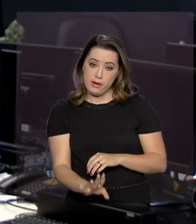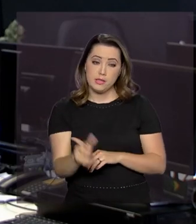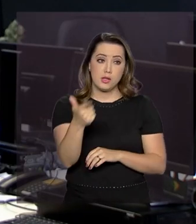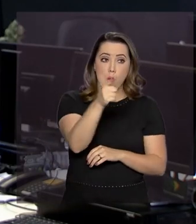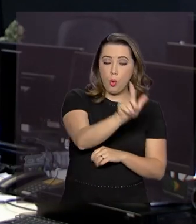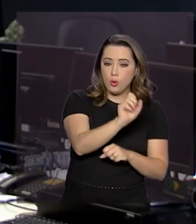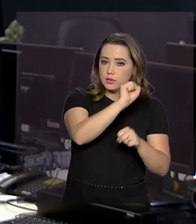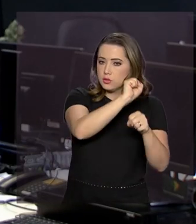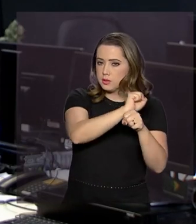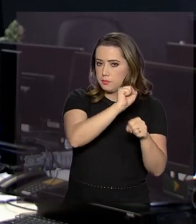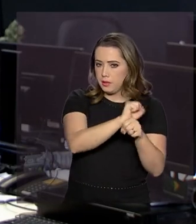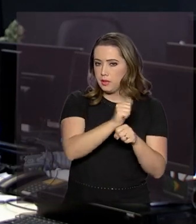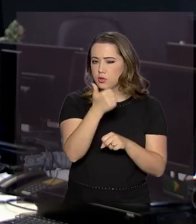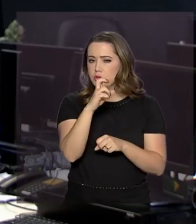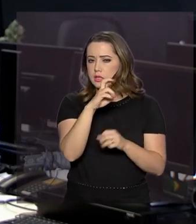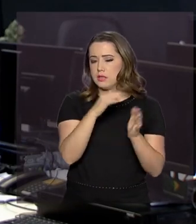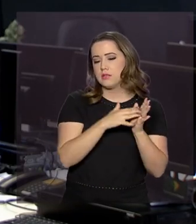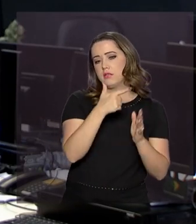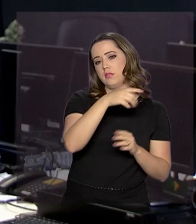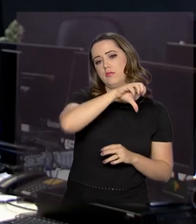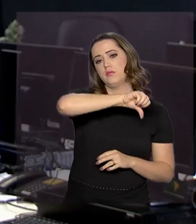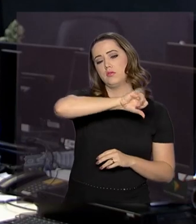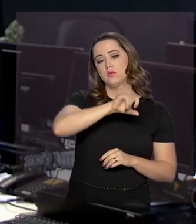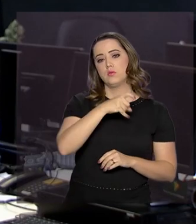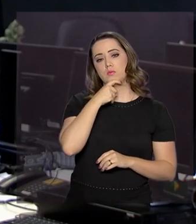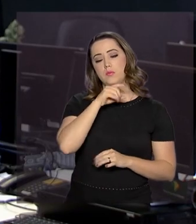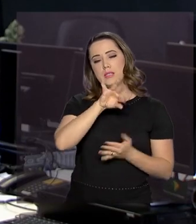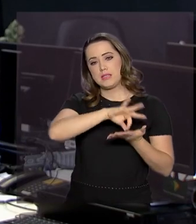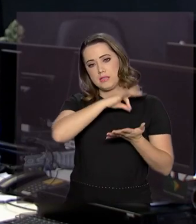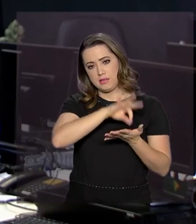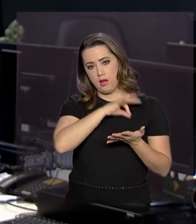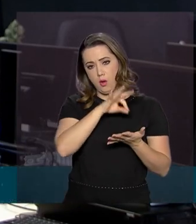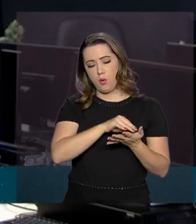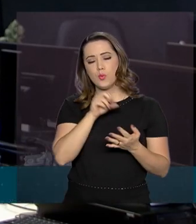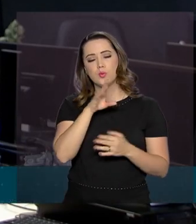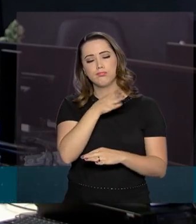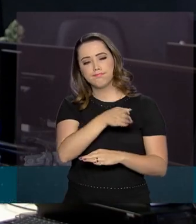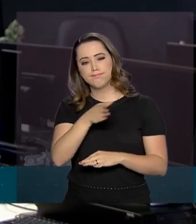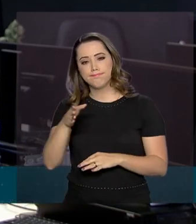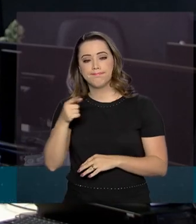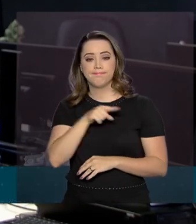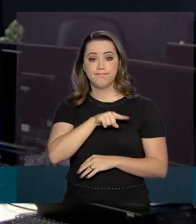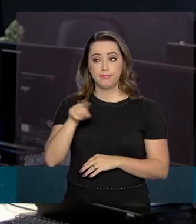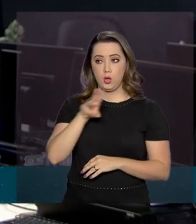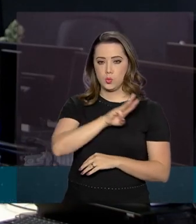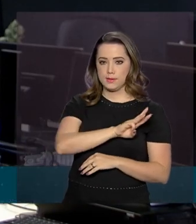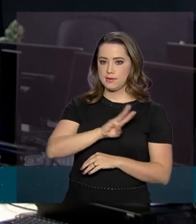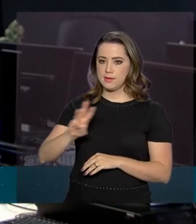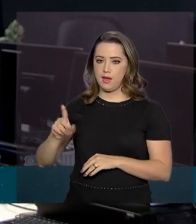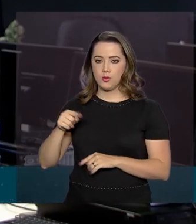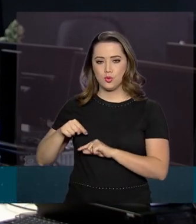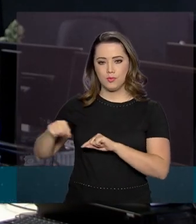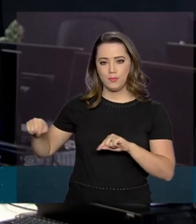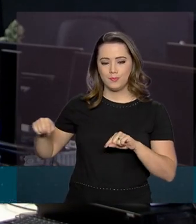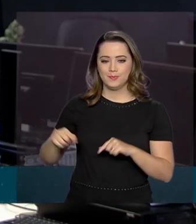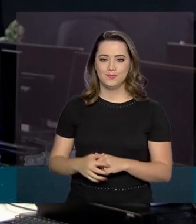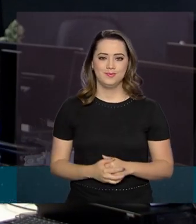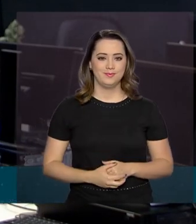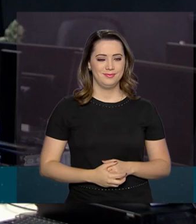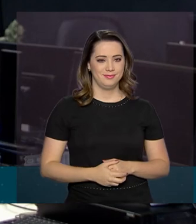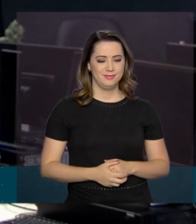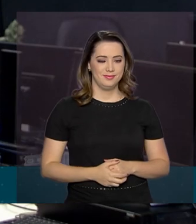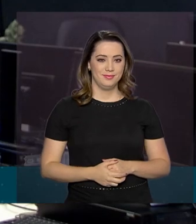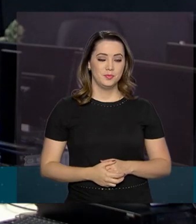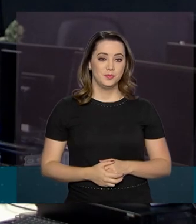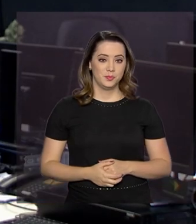15 e 23 de julho. Para se inscrever e obter mais informações, basta entrar no site fies.mec.gov